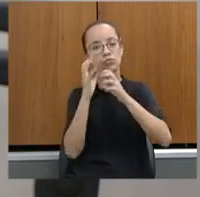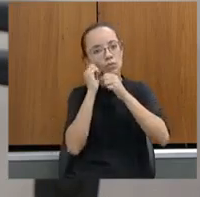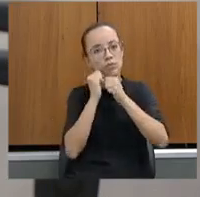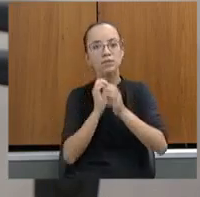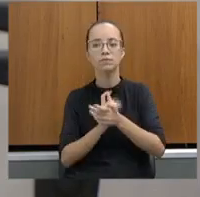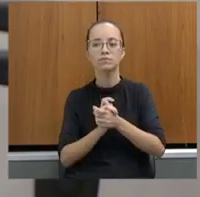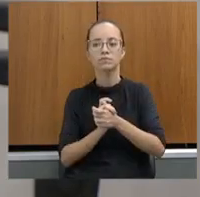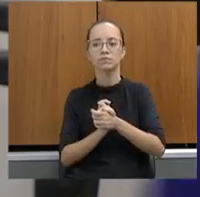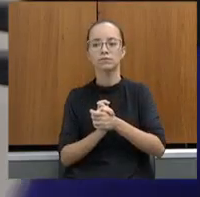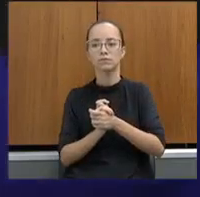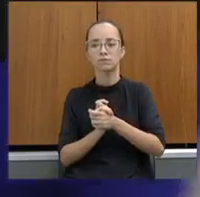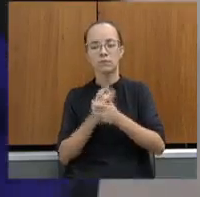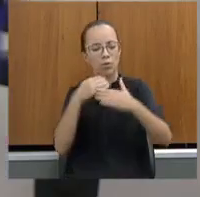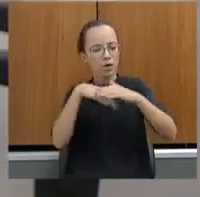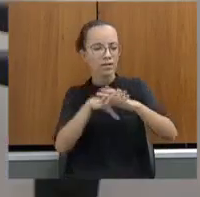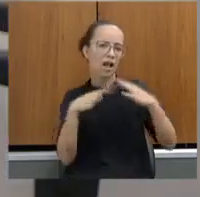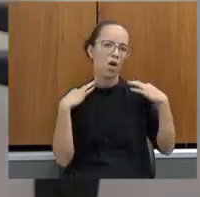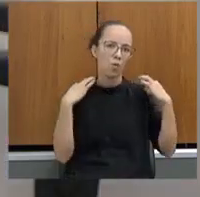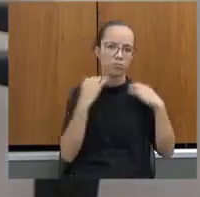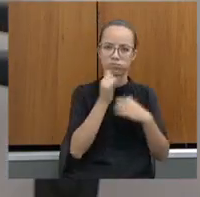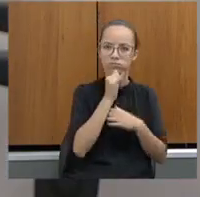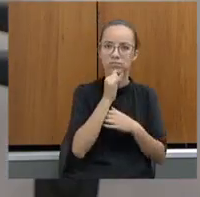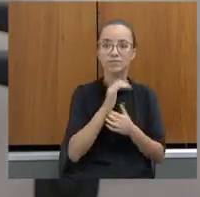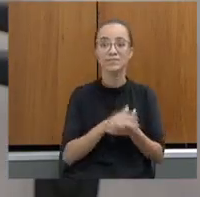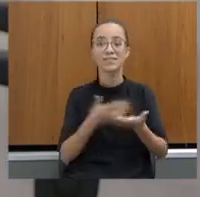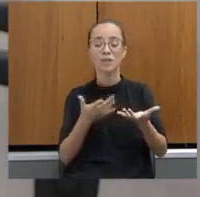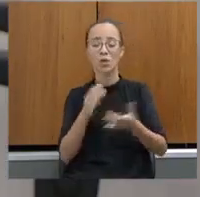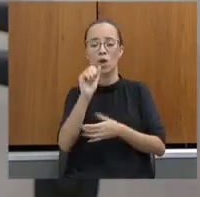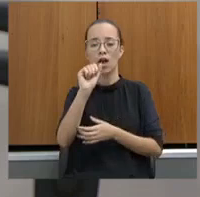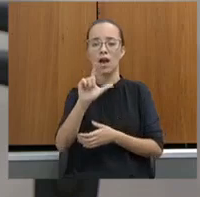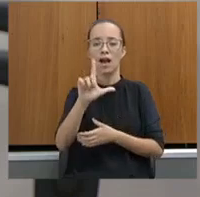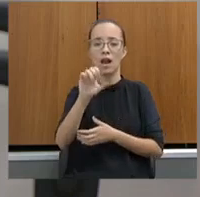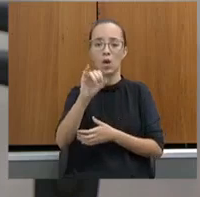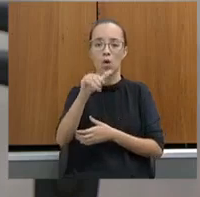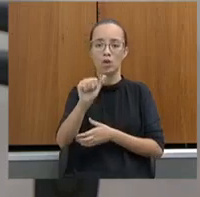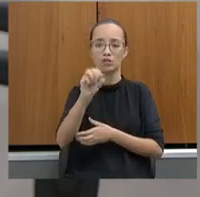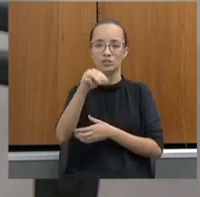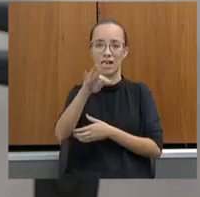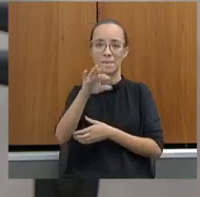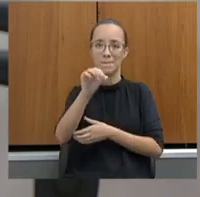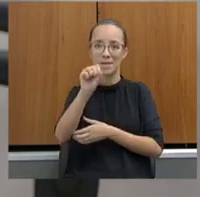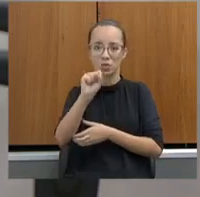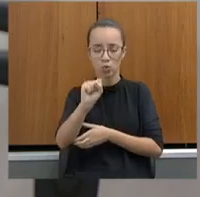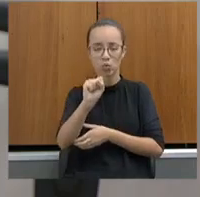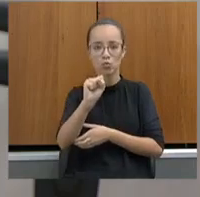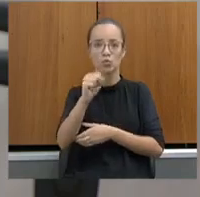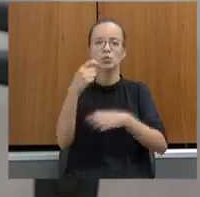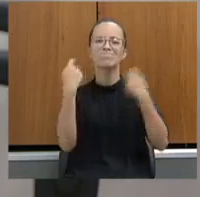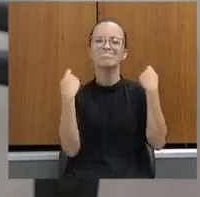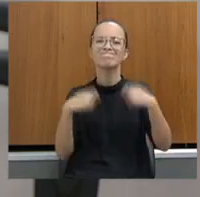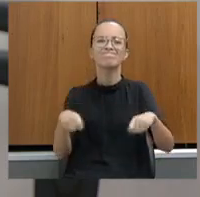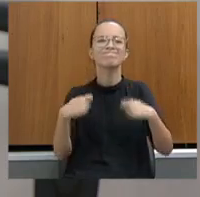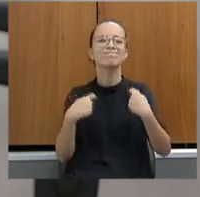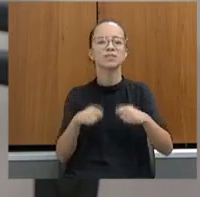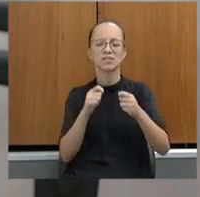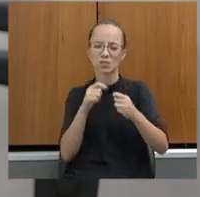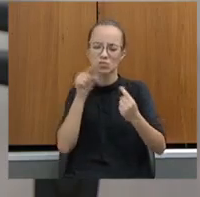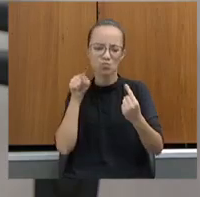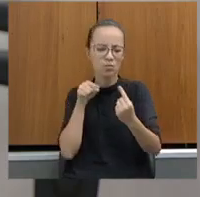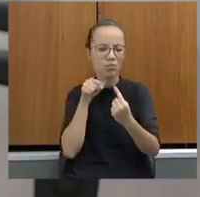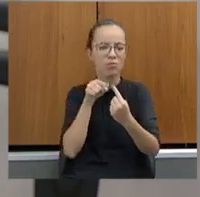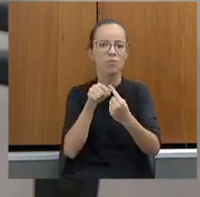trocar a sua roupa. Então, os alojamentos devem ser um alvo